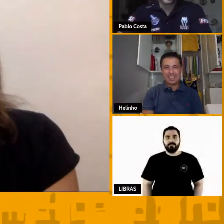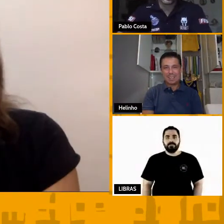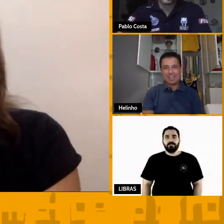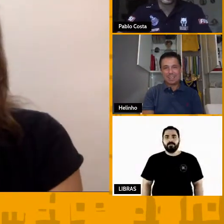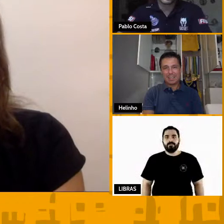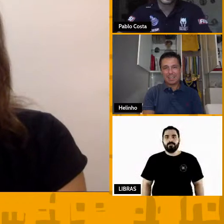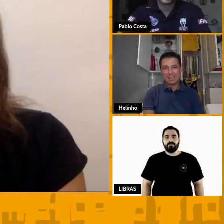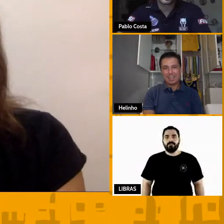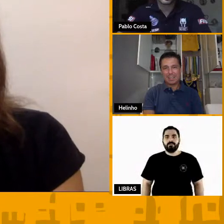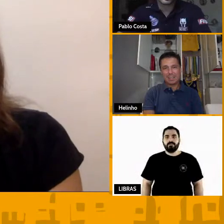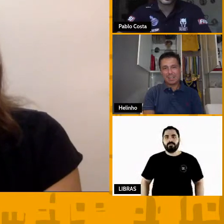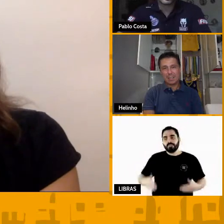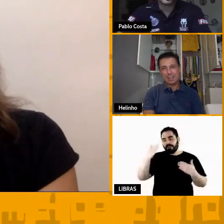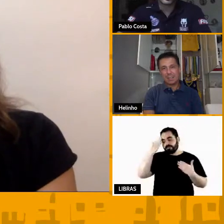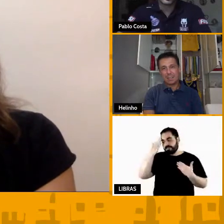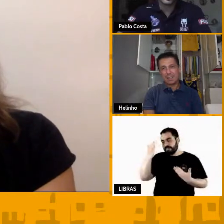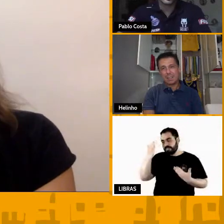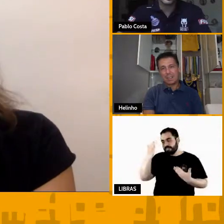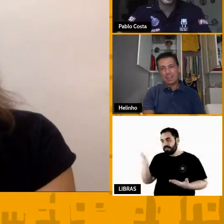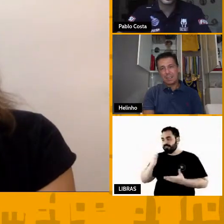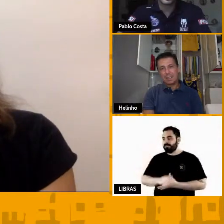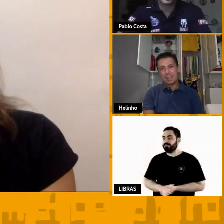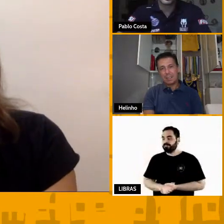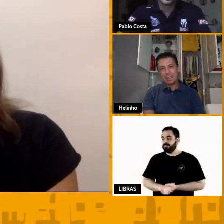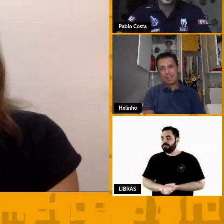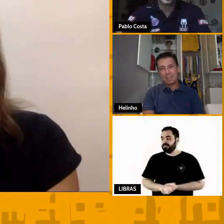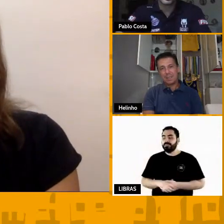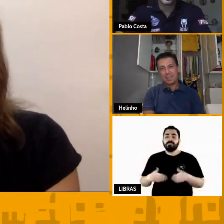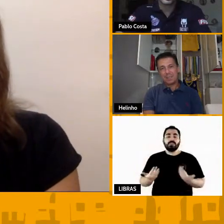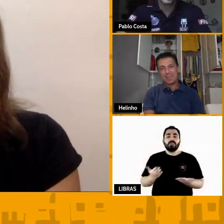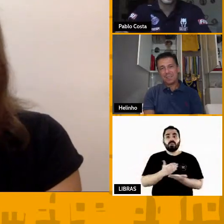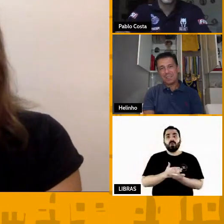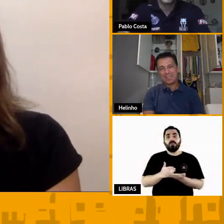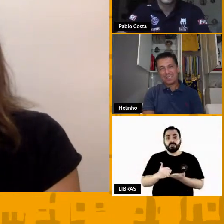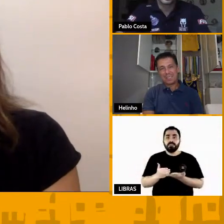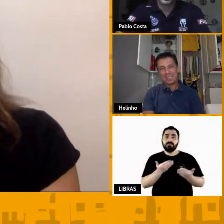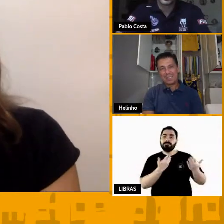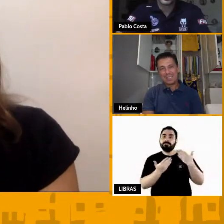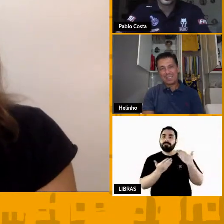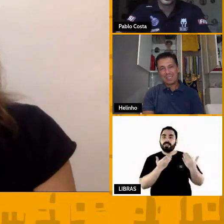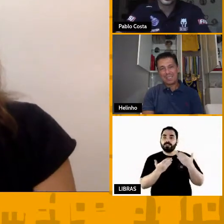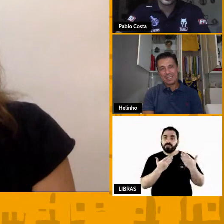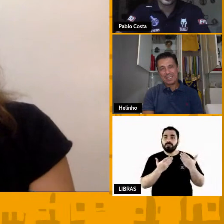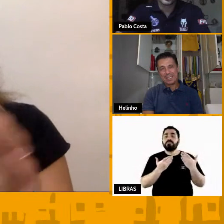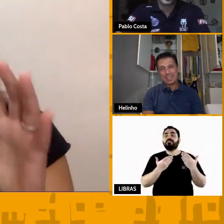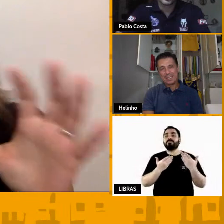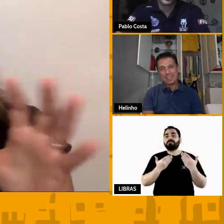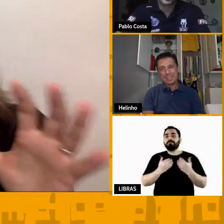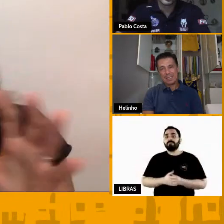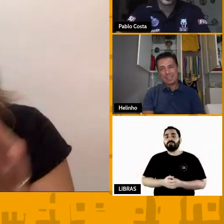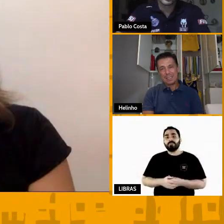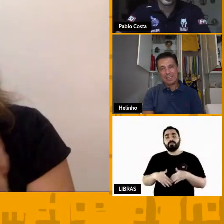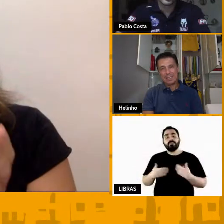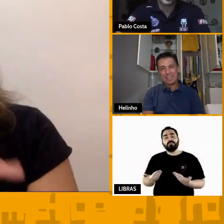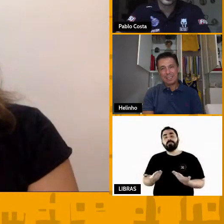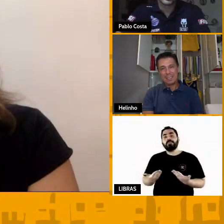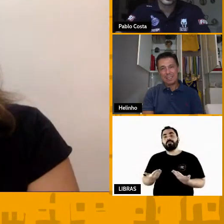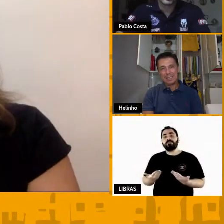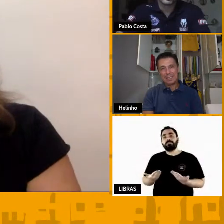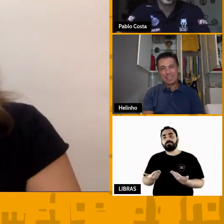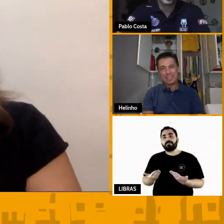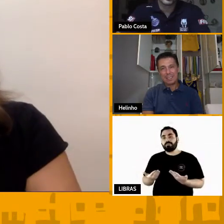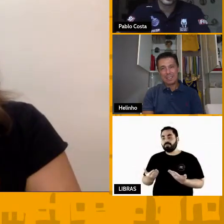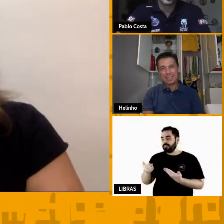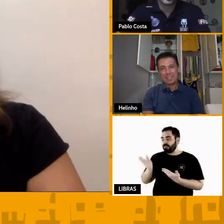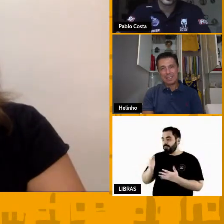Obrigada, Edu. lá, gente. Começar o nosso bate-papo, não por acaso, é sobre comunicação, e aí eu fui, para me preparar